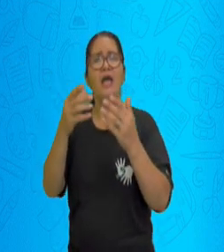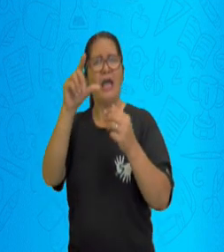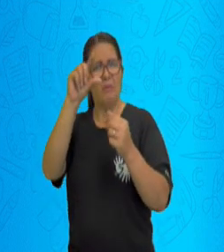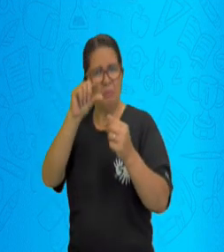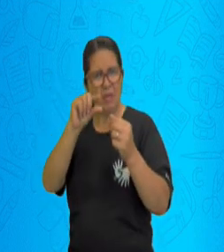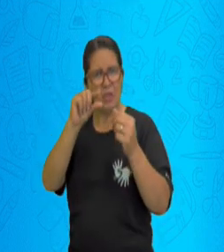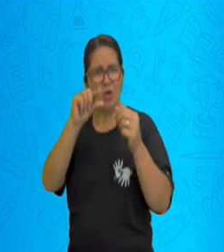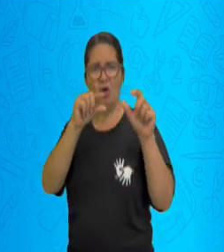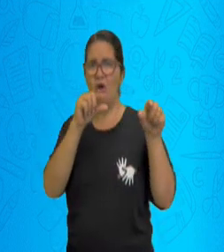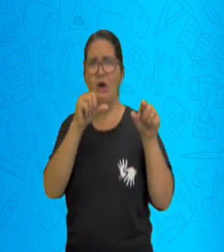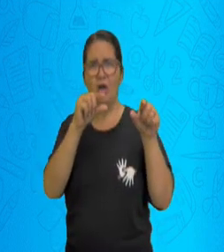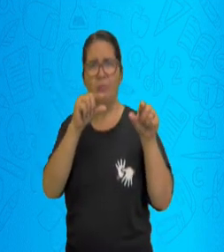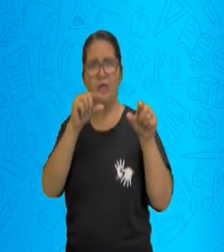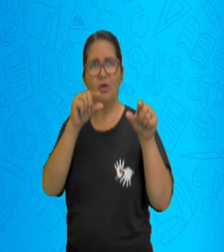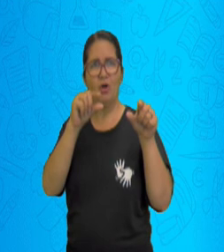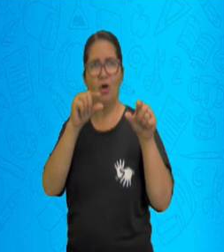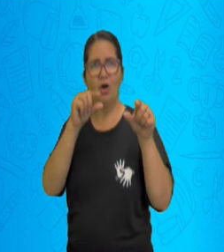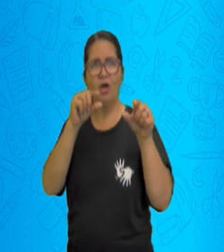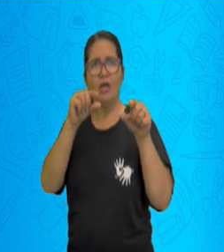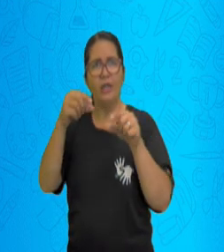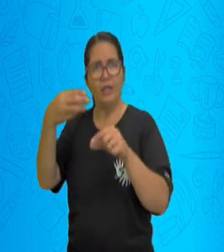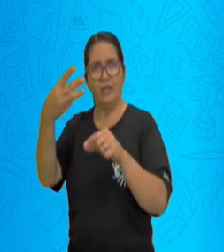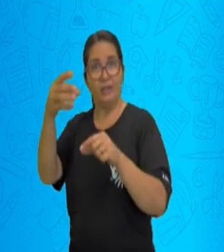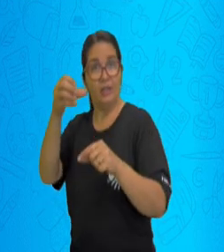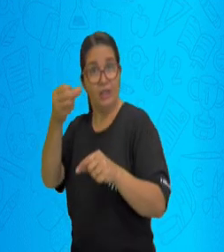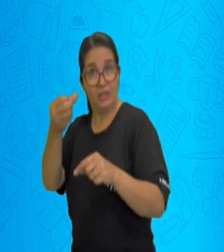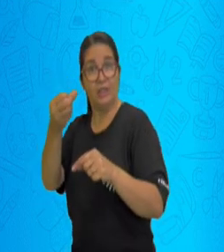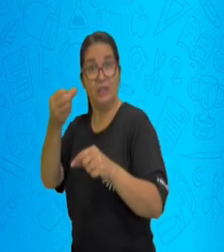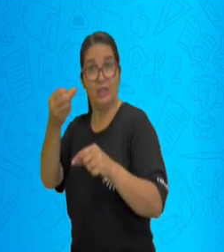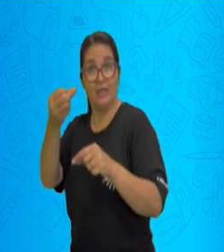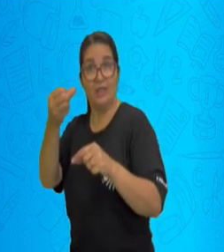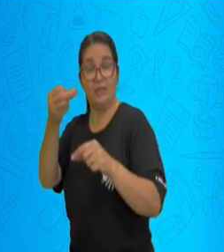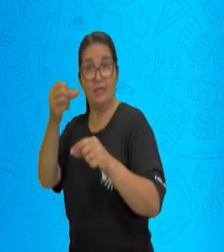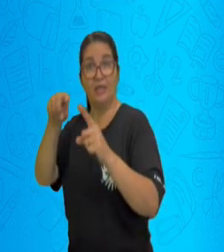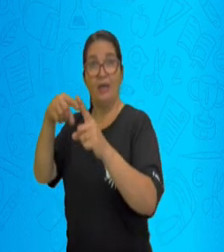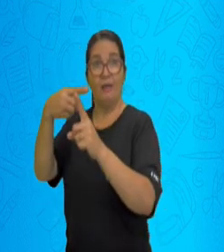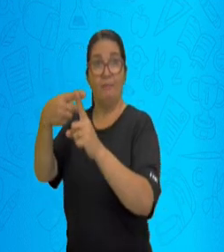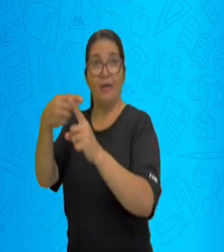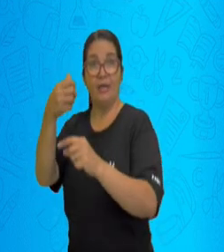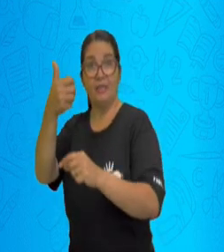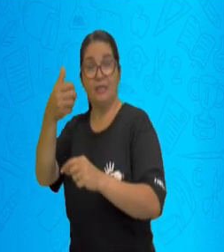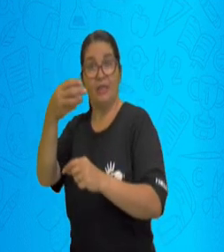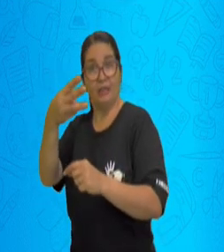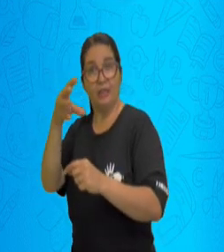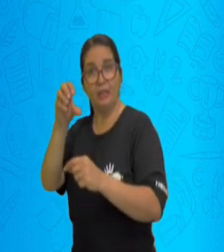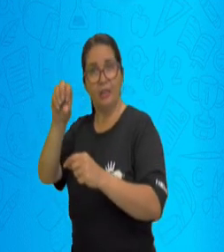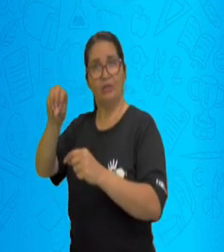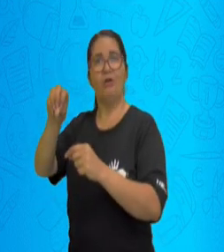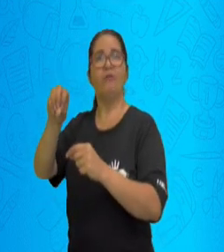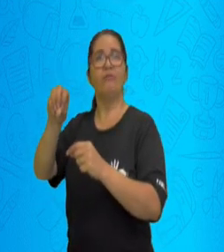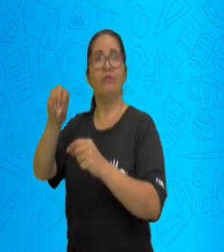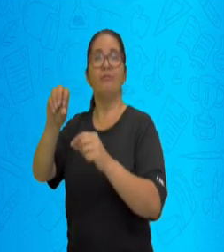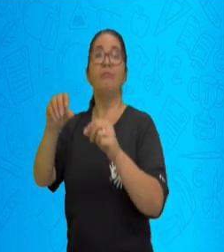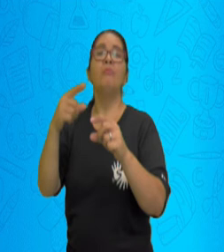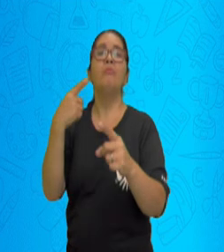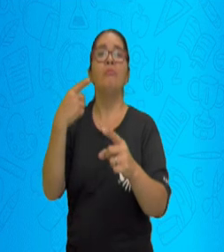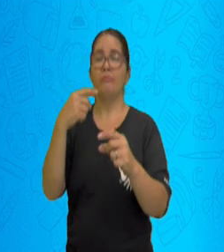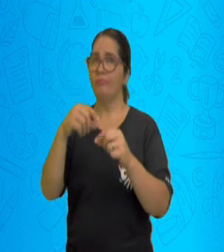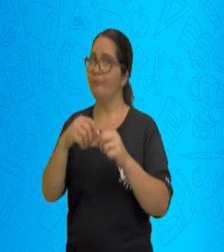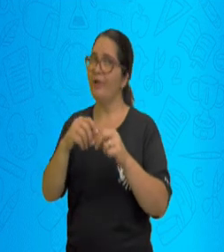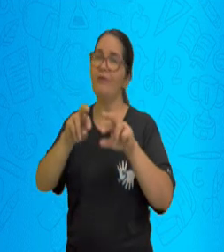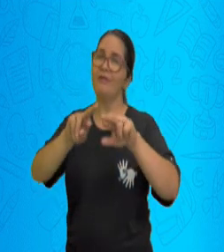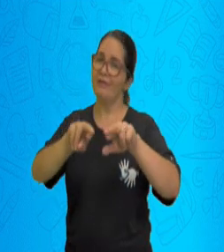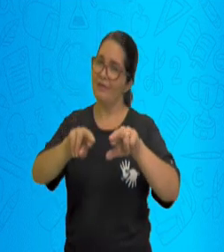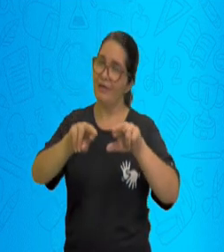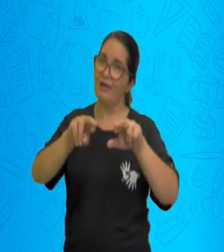39, que o Antônio ganhou? Então, é falso. Por quê? Eles estabeleceram o sistema de